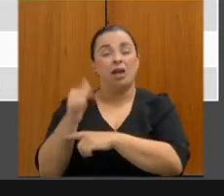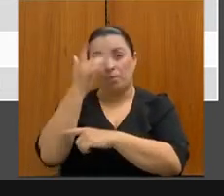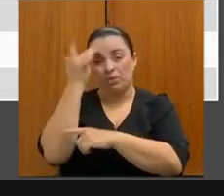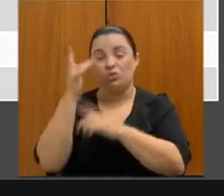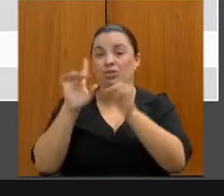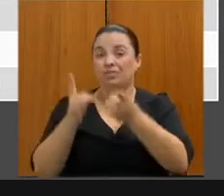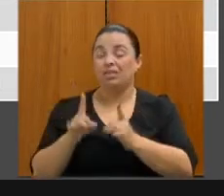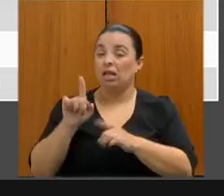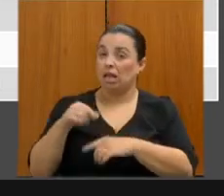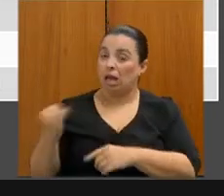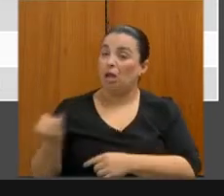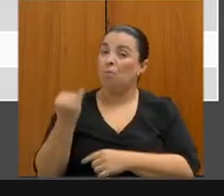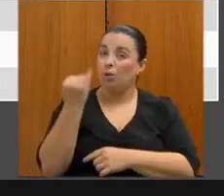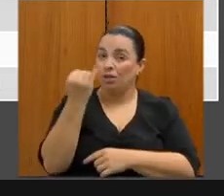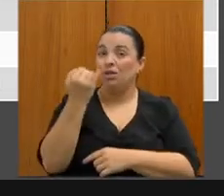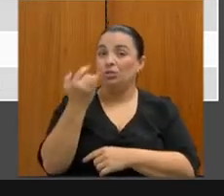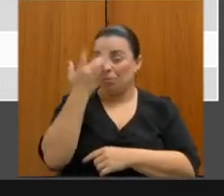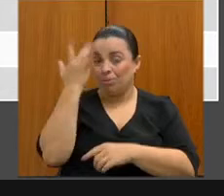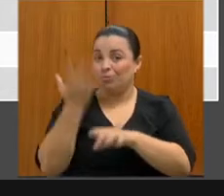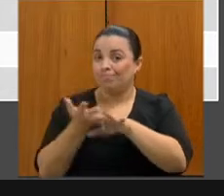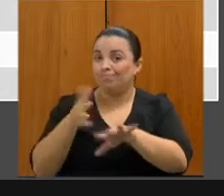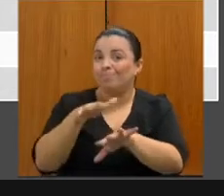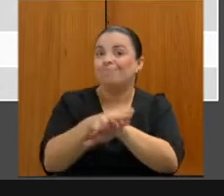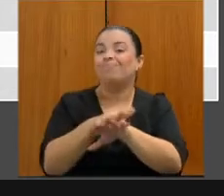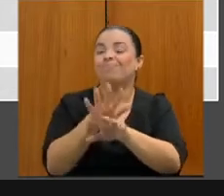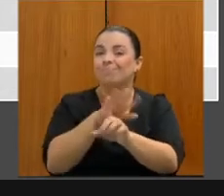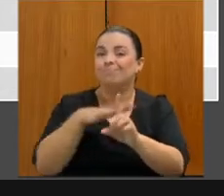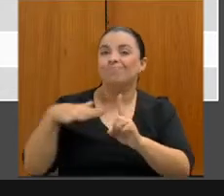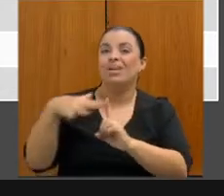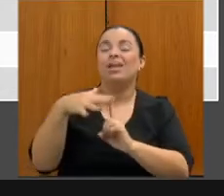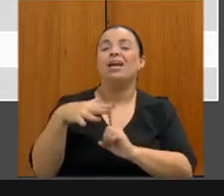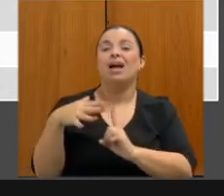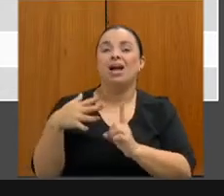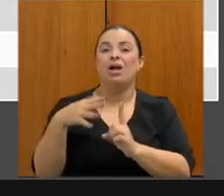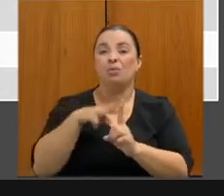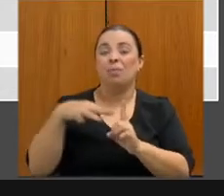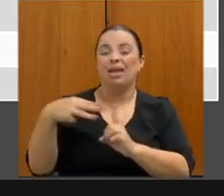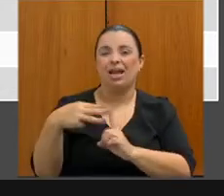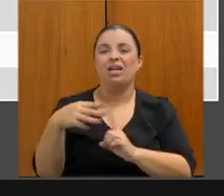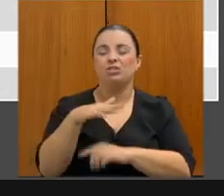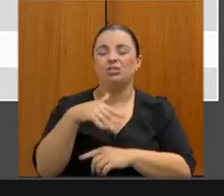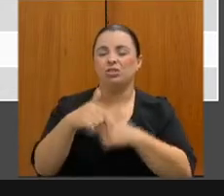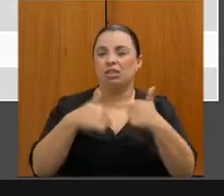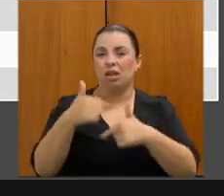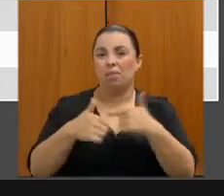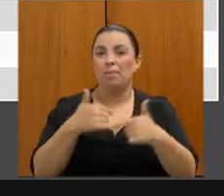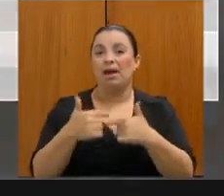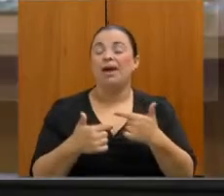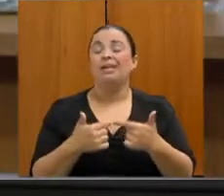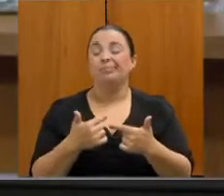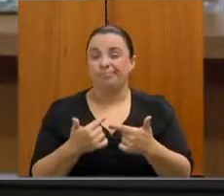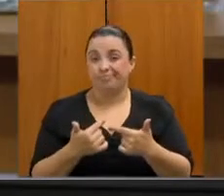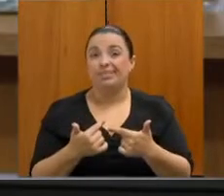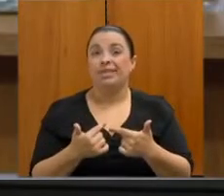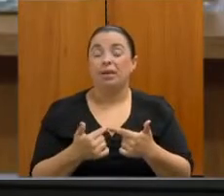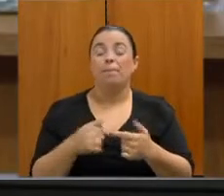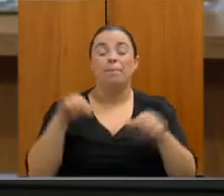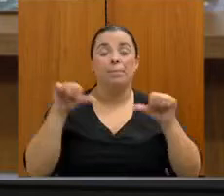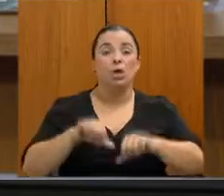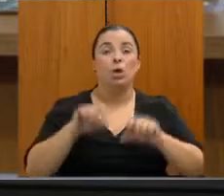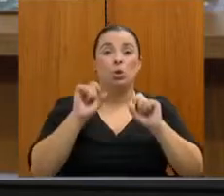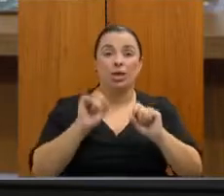inclusão profissional, a gente traz novamente também um retrato por tipos de deficiência, com um quantitativo maior para deficiências físicas e visuais,